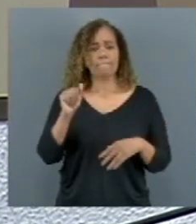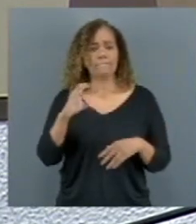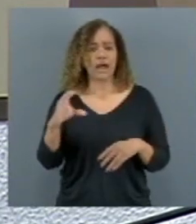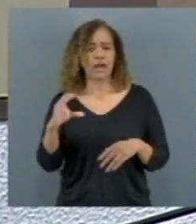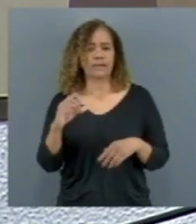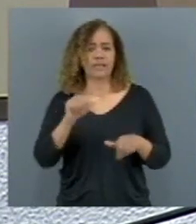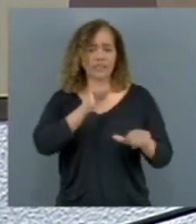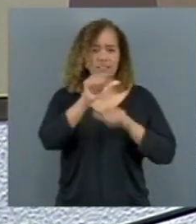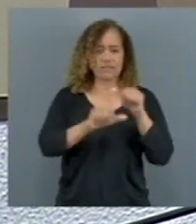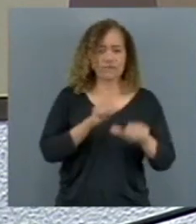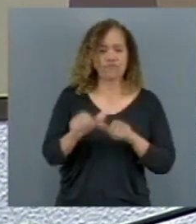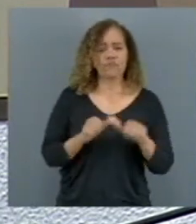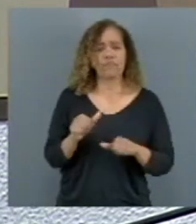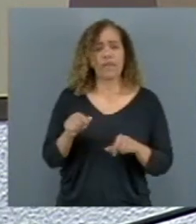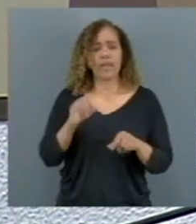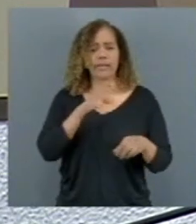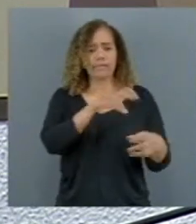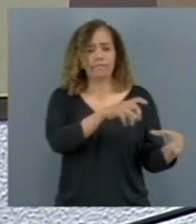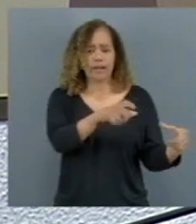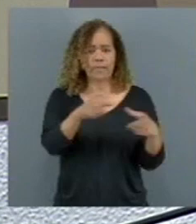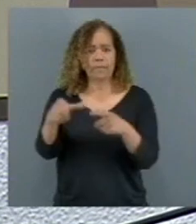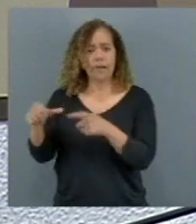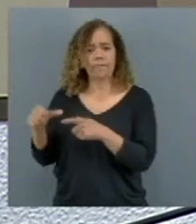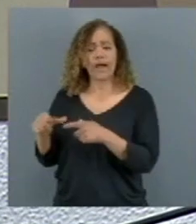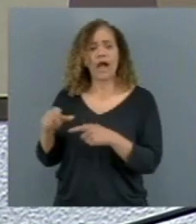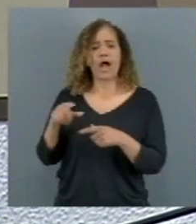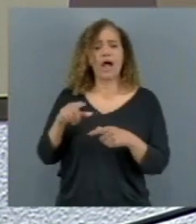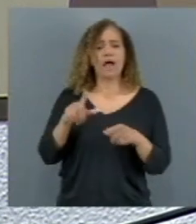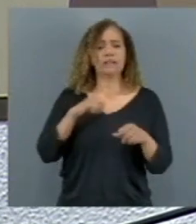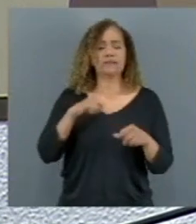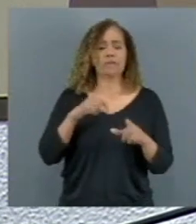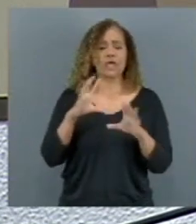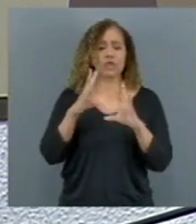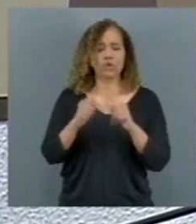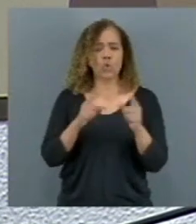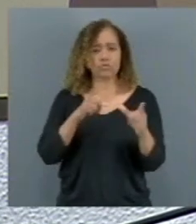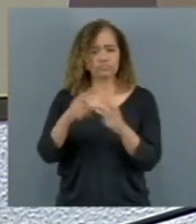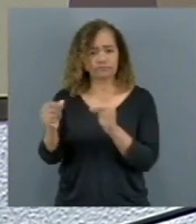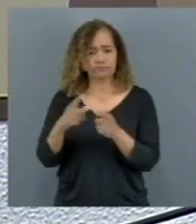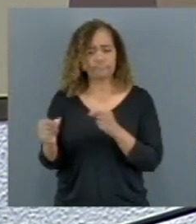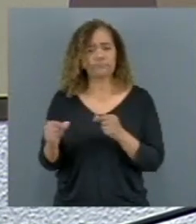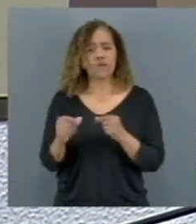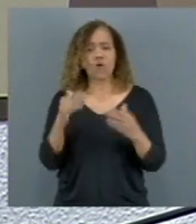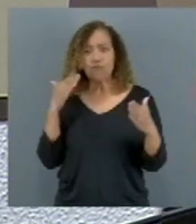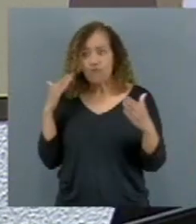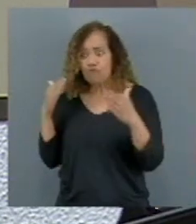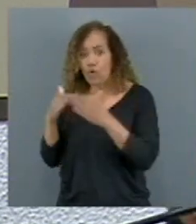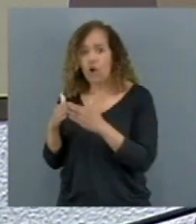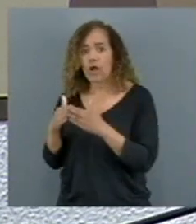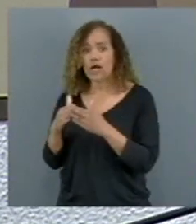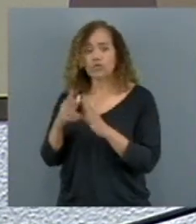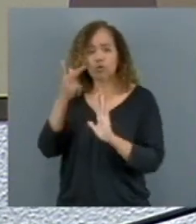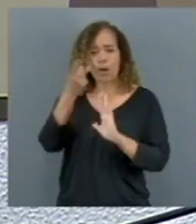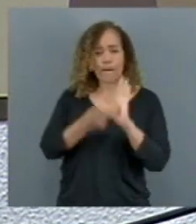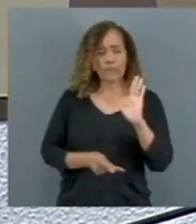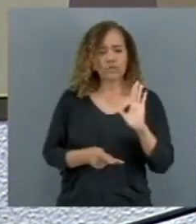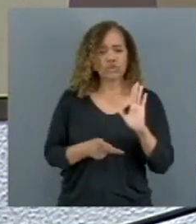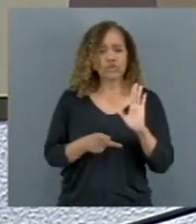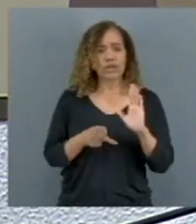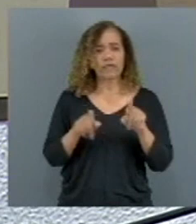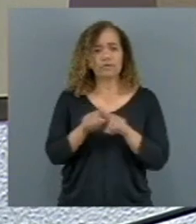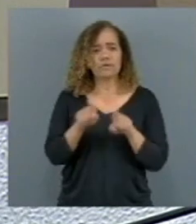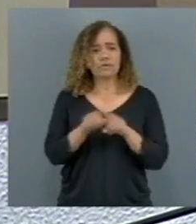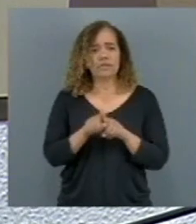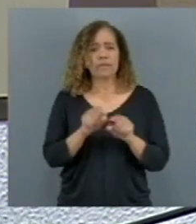para o Desenvolvimento Regional do Entorno do Distrito Federal, focando no projeto do veículo